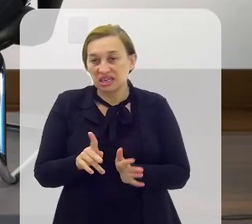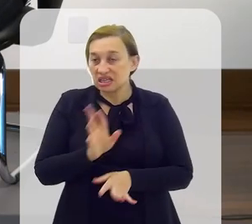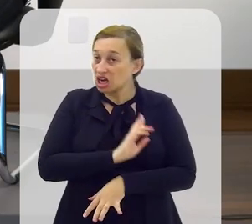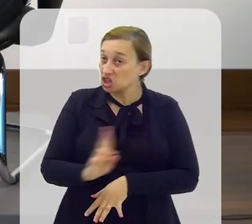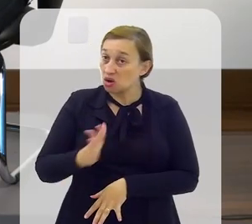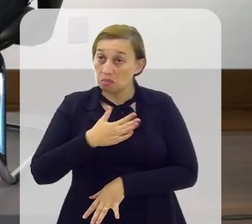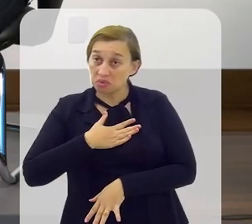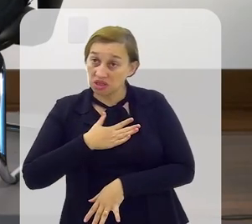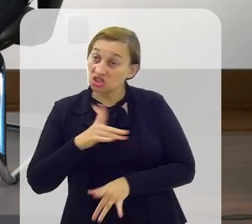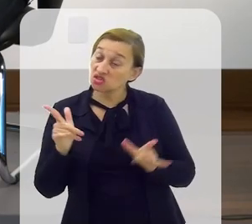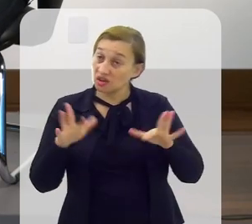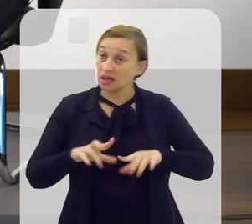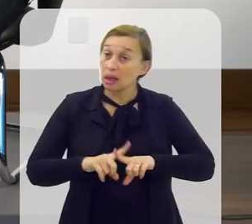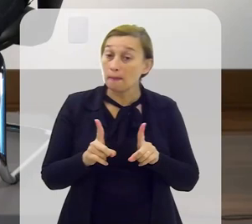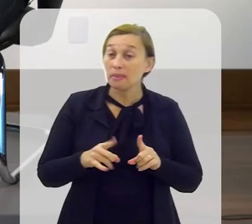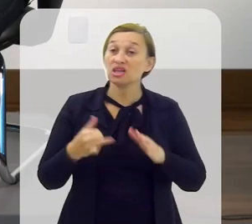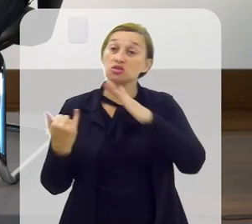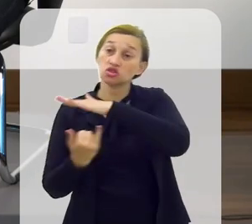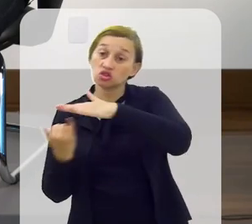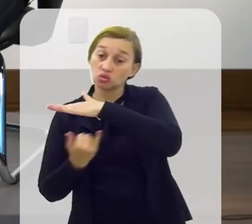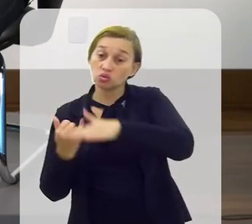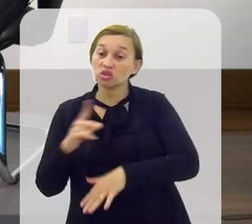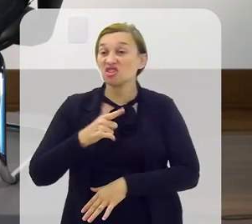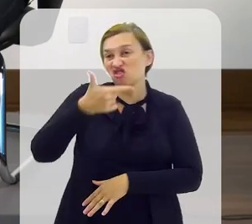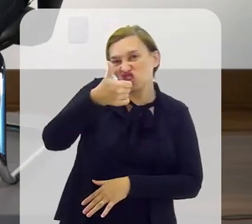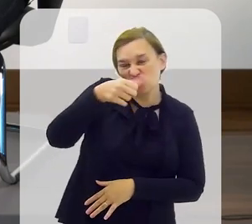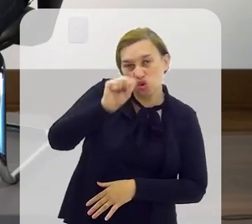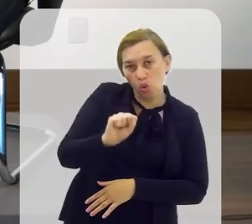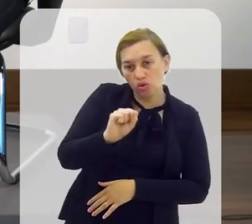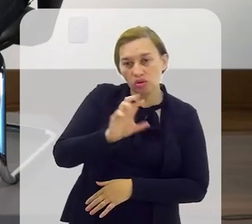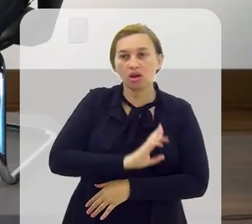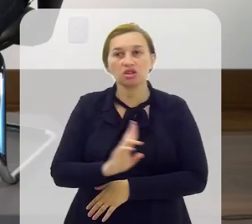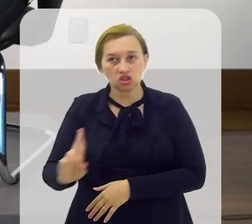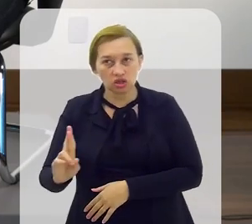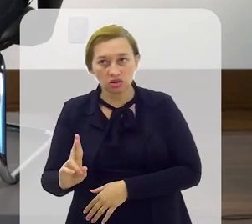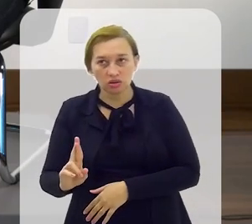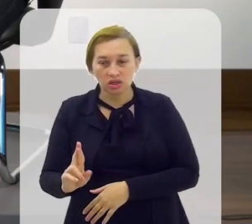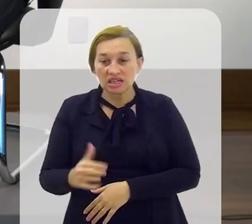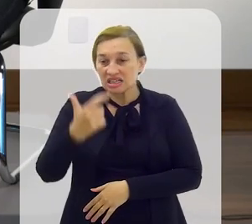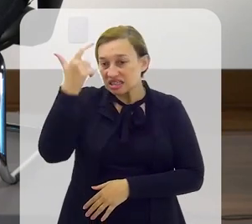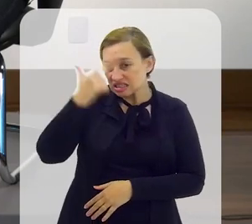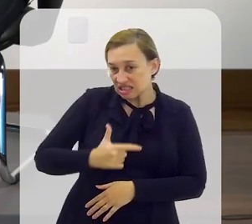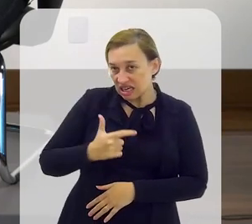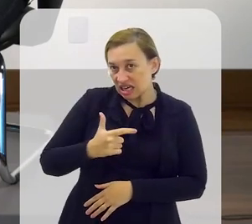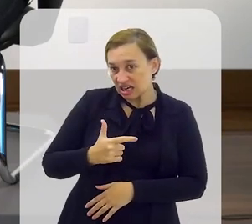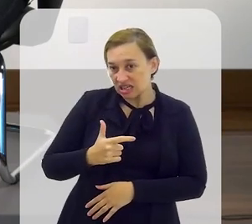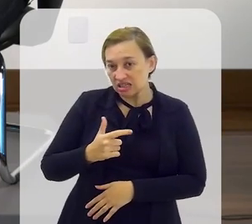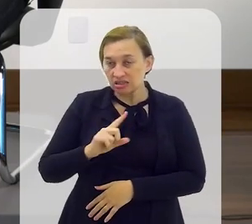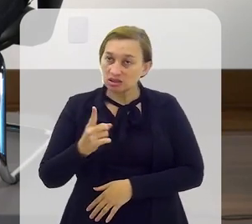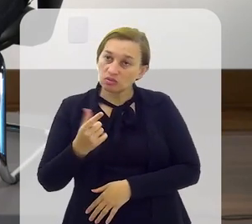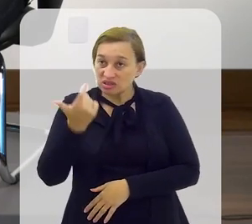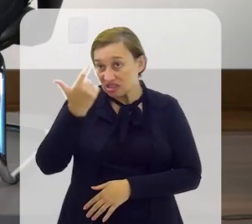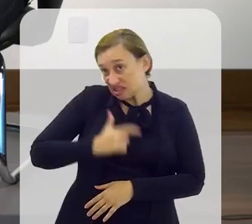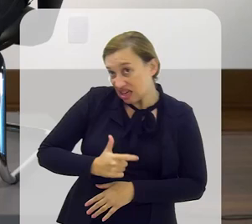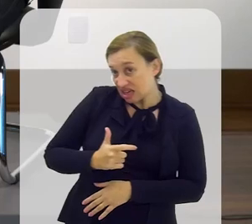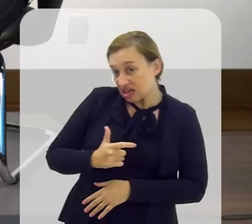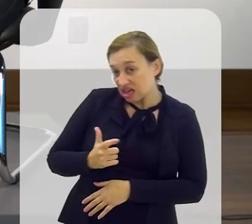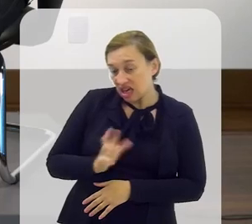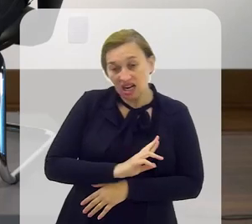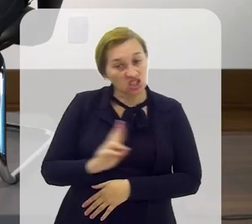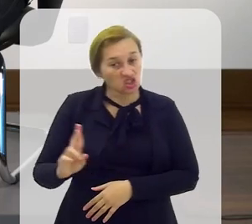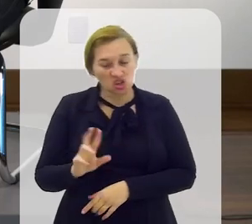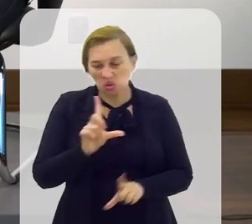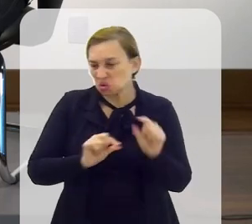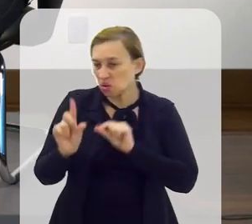Né? Mas, o nosso instituto tem 28 religiões Então, isso de ser ou não ser a religião Não é uma coisa que a gente